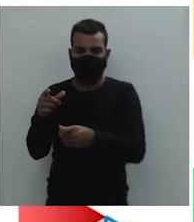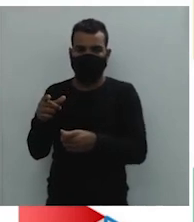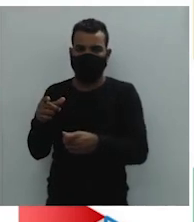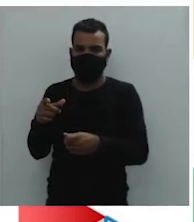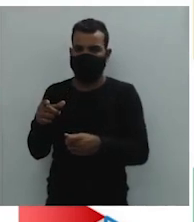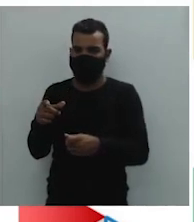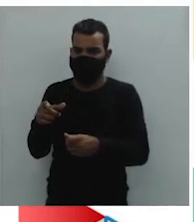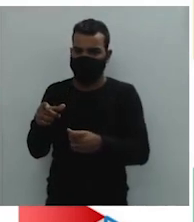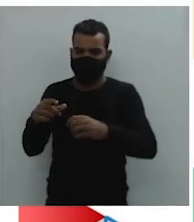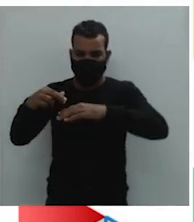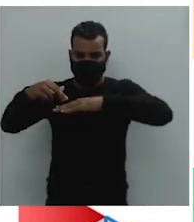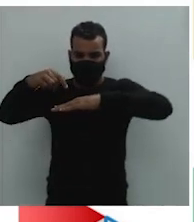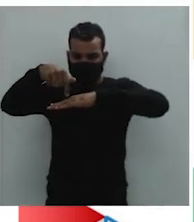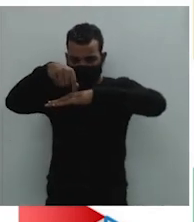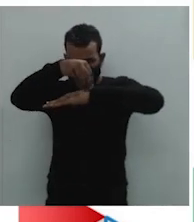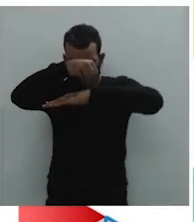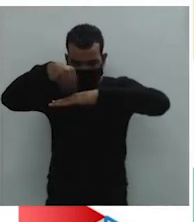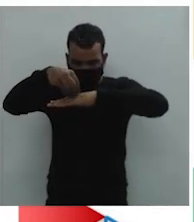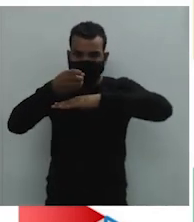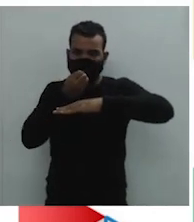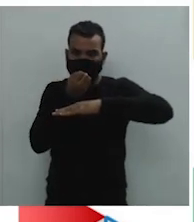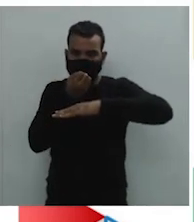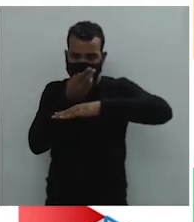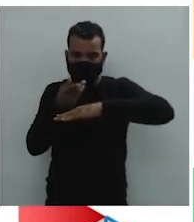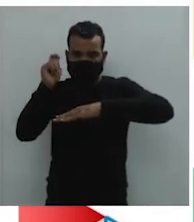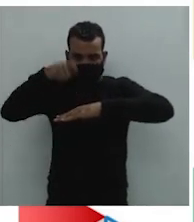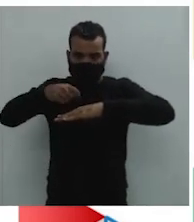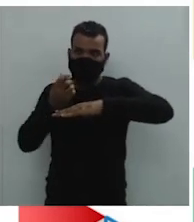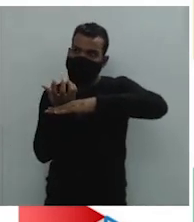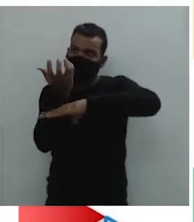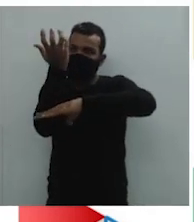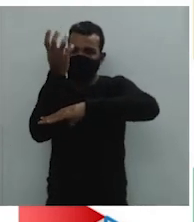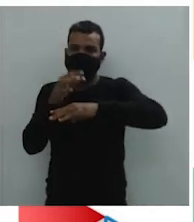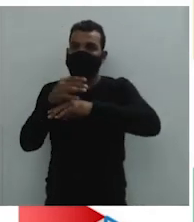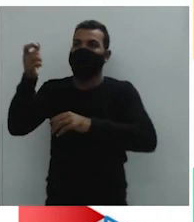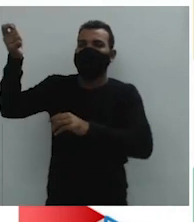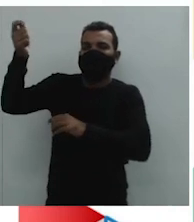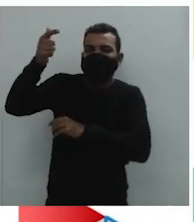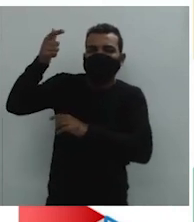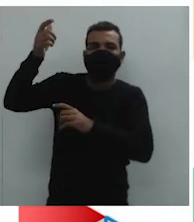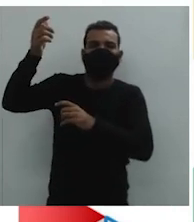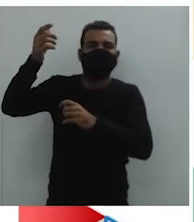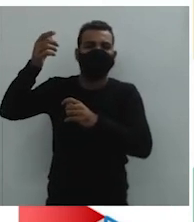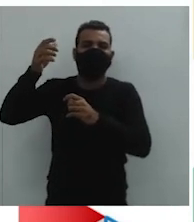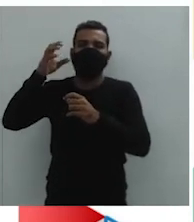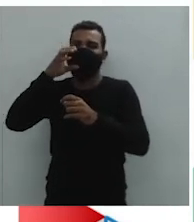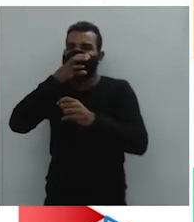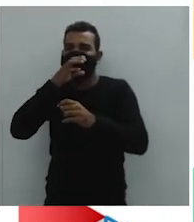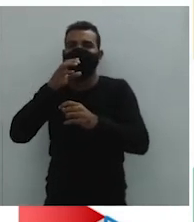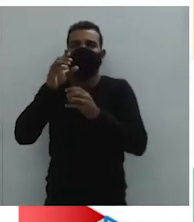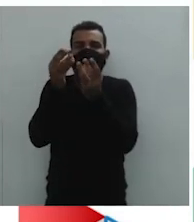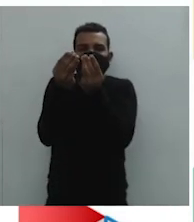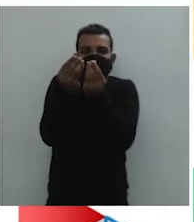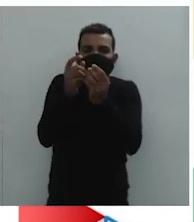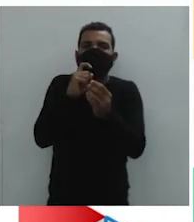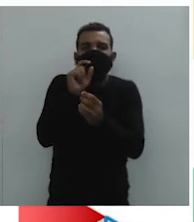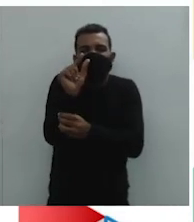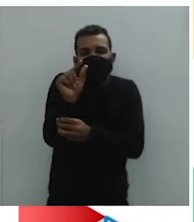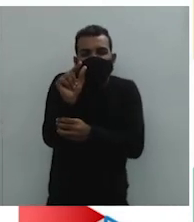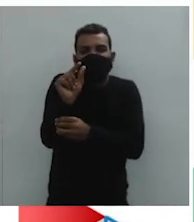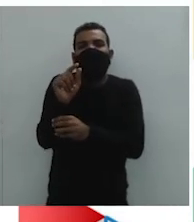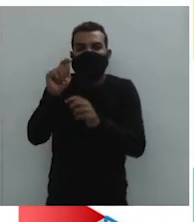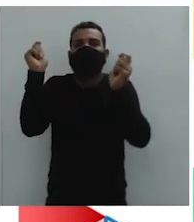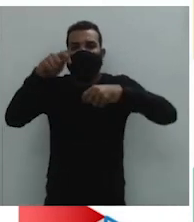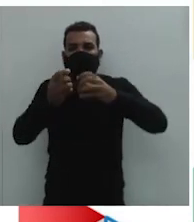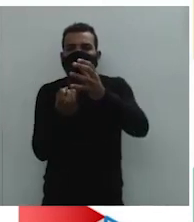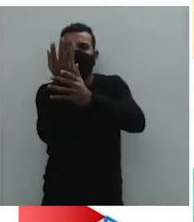favorável, certo? O maçapé. O clima, que era propício, que era o quente e o úmido. E as